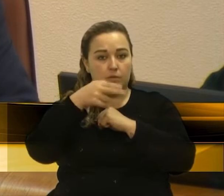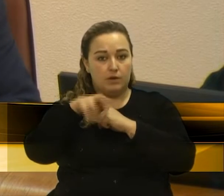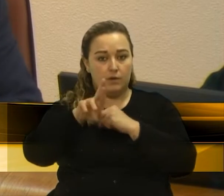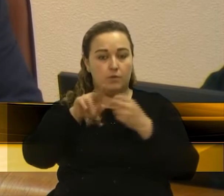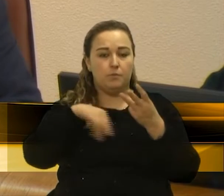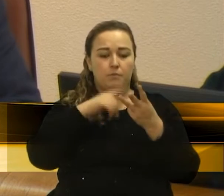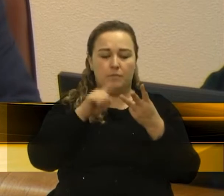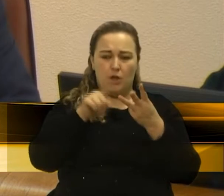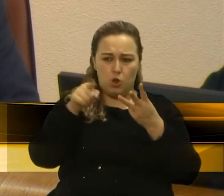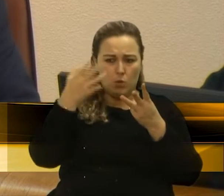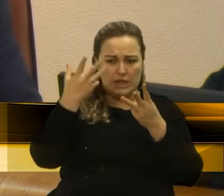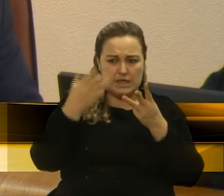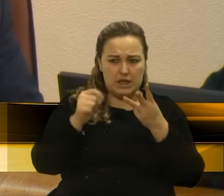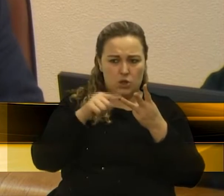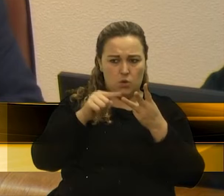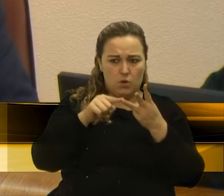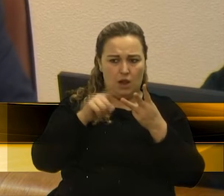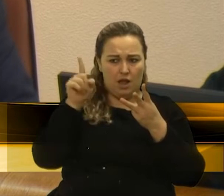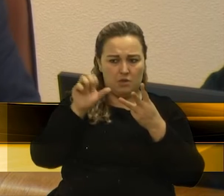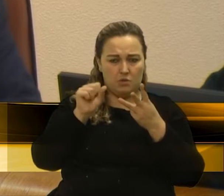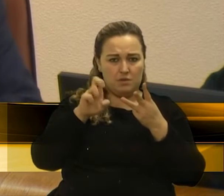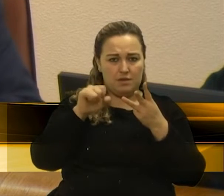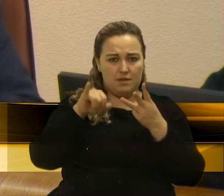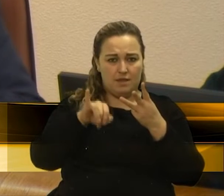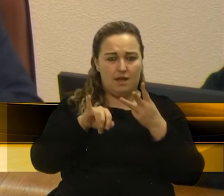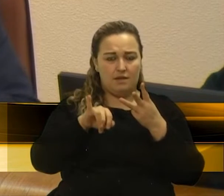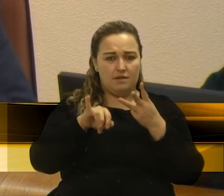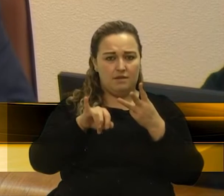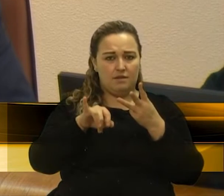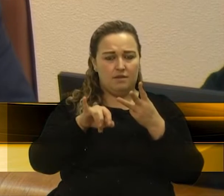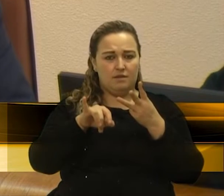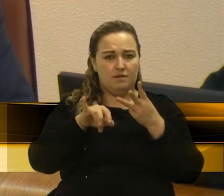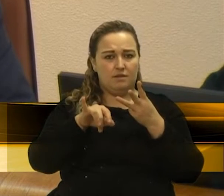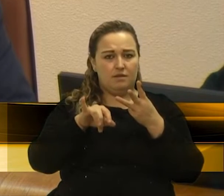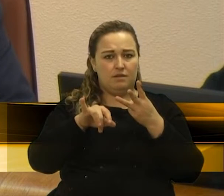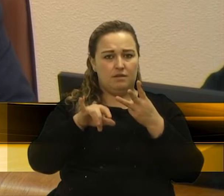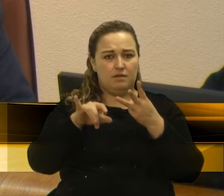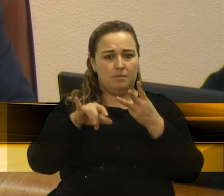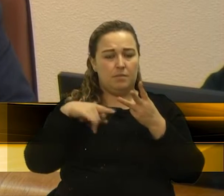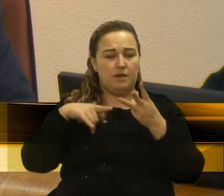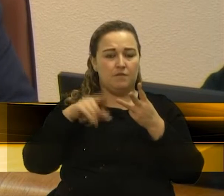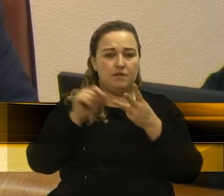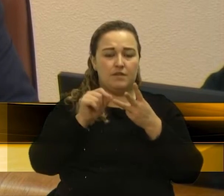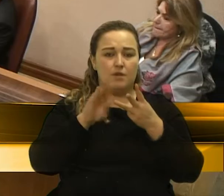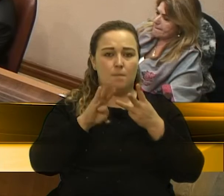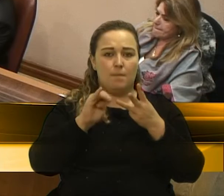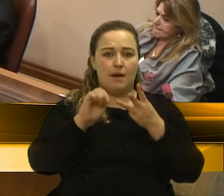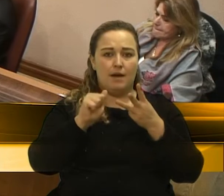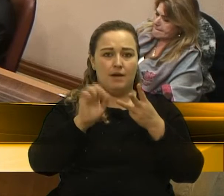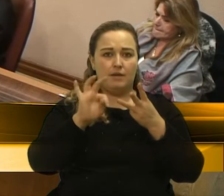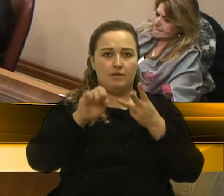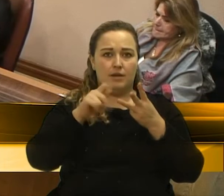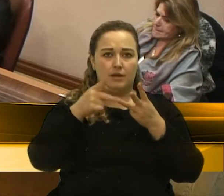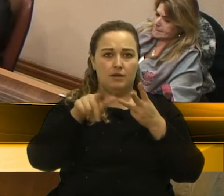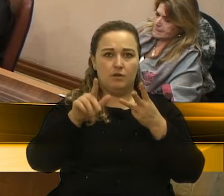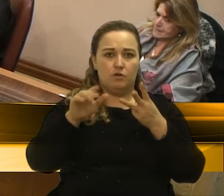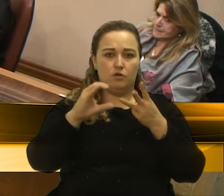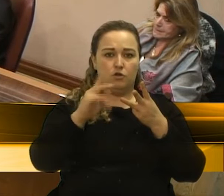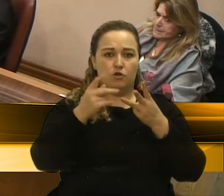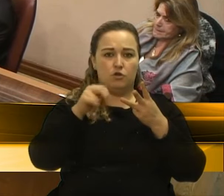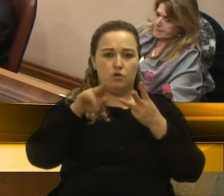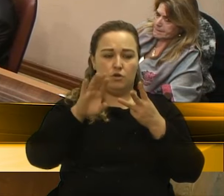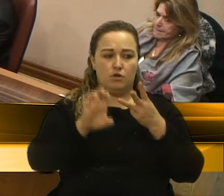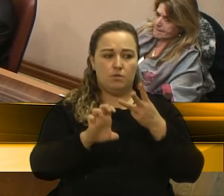cedido dessa forma arbitrária, sem diálogo, para que fosse instalado ali um batalhão de choque. Obrigado, secretário Cunha. Secretário.